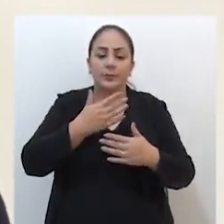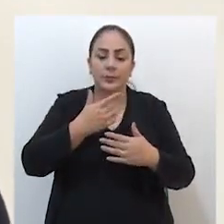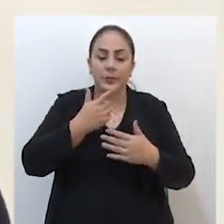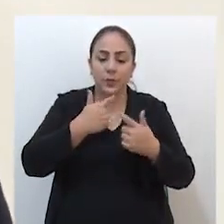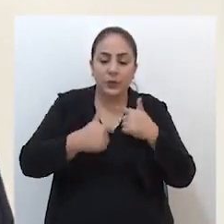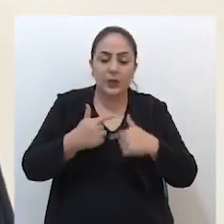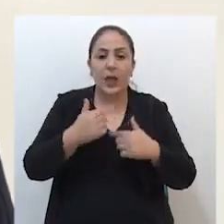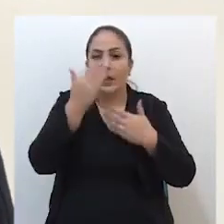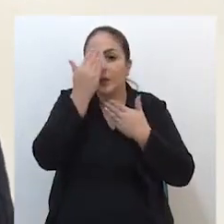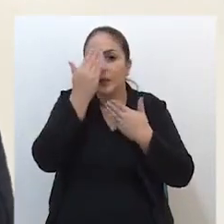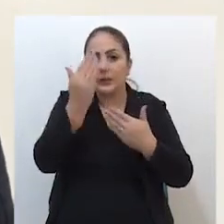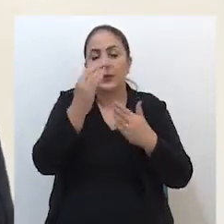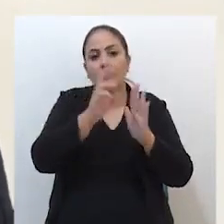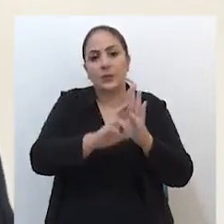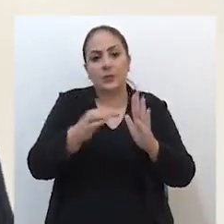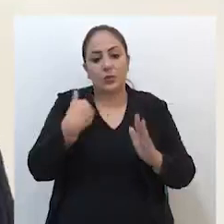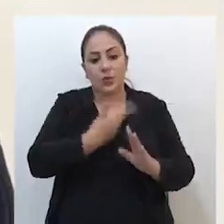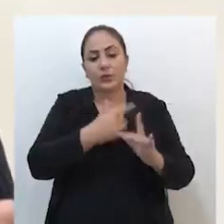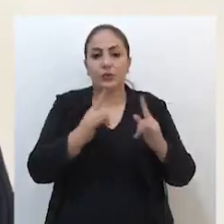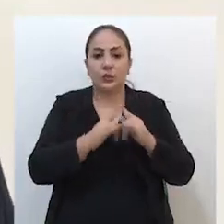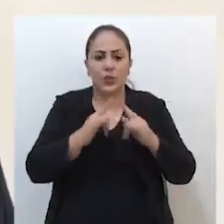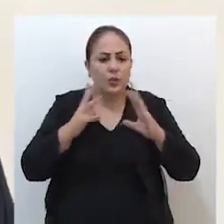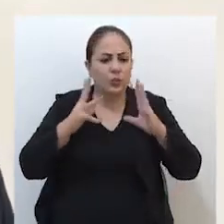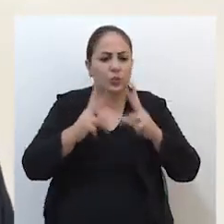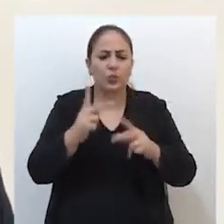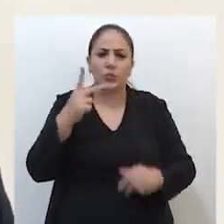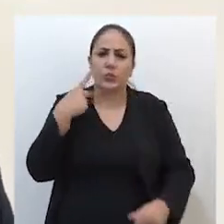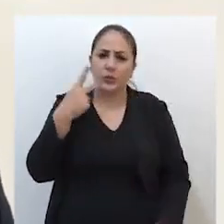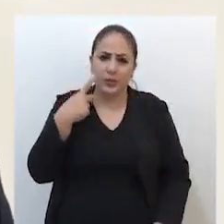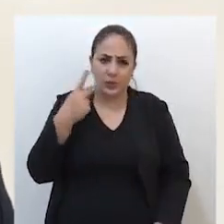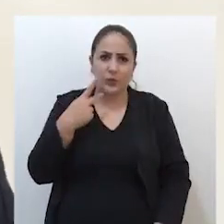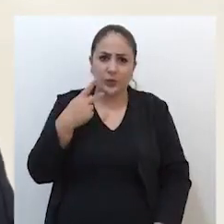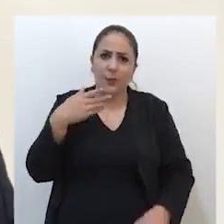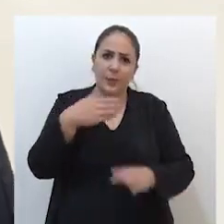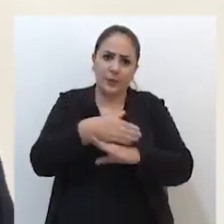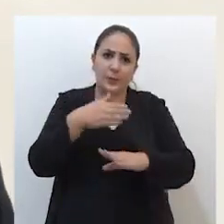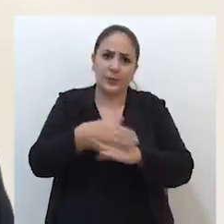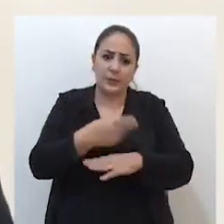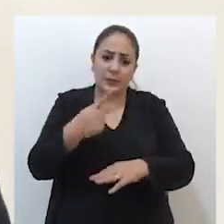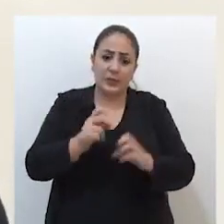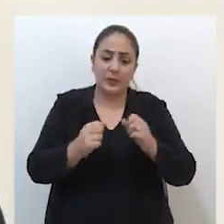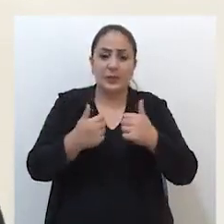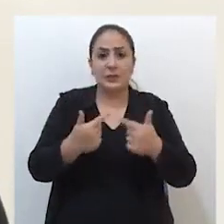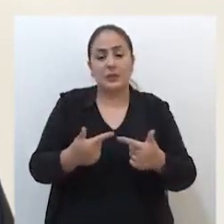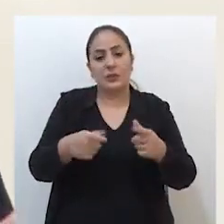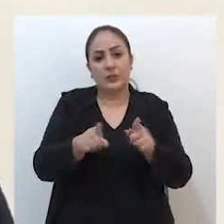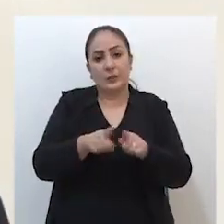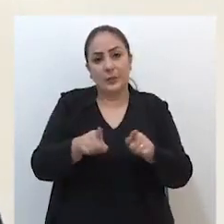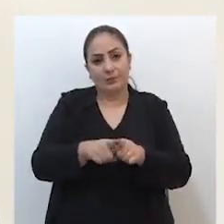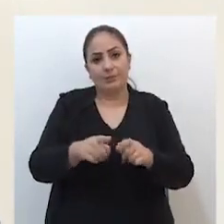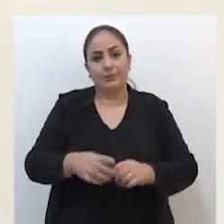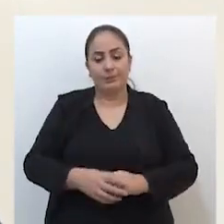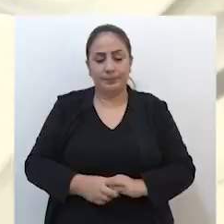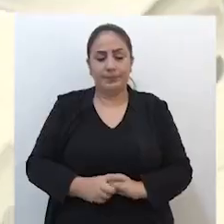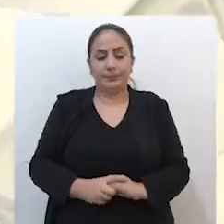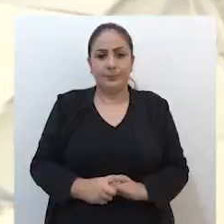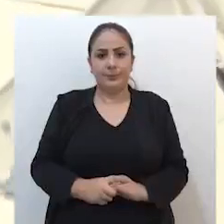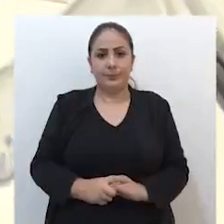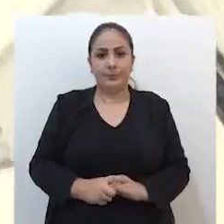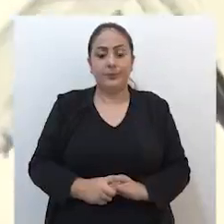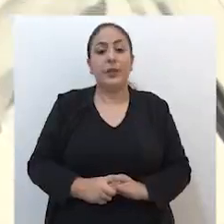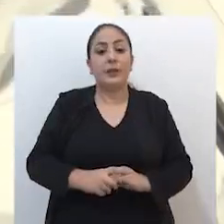agradecer, em nome da nossa instituição, a todos os vereadores que participaram desse ato e desta doação.